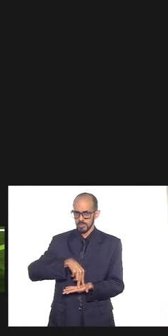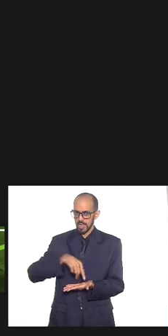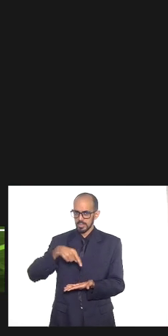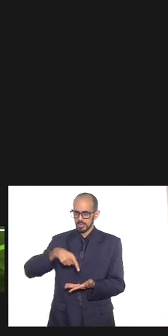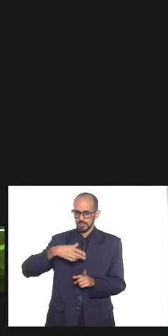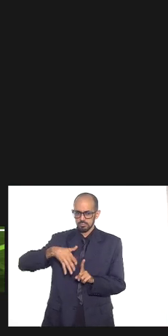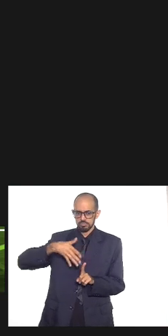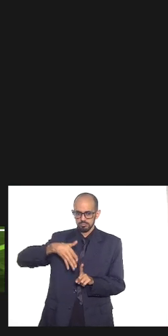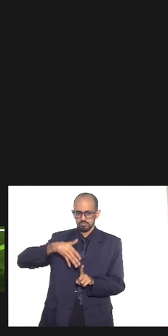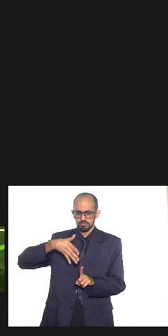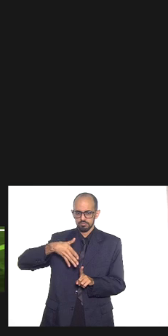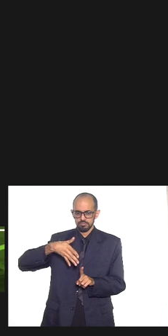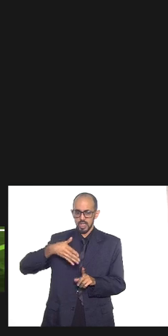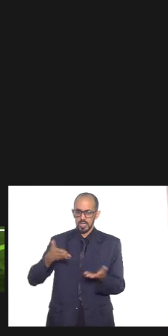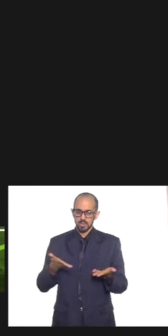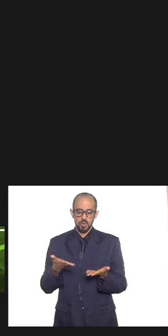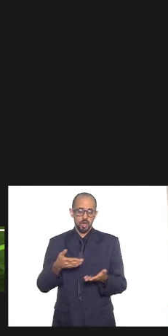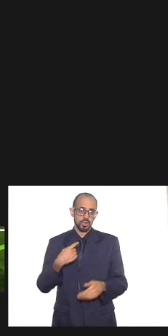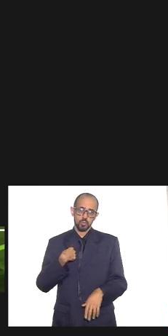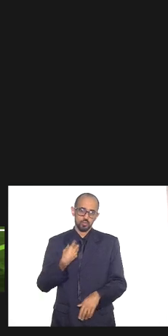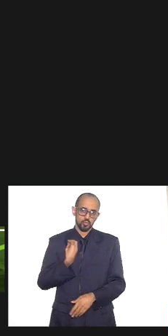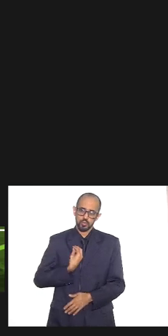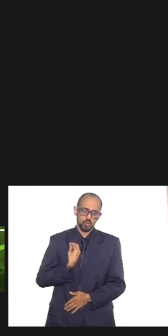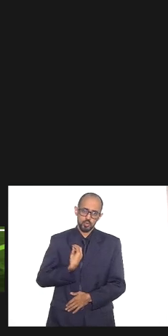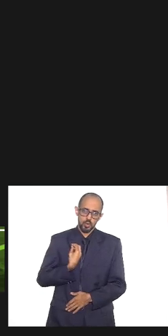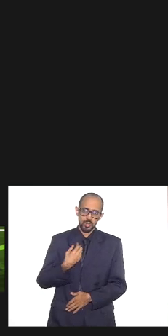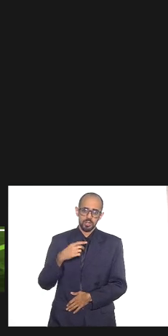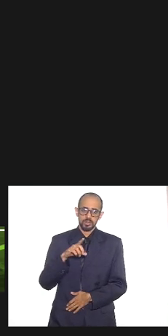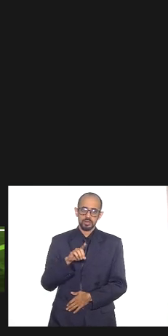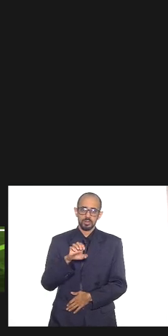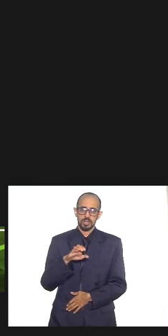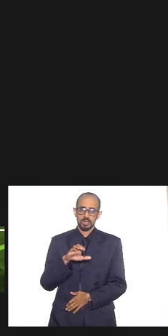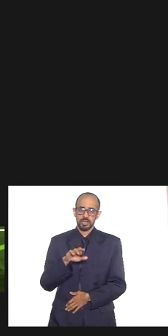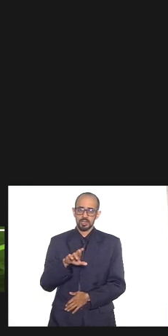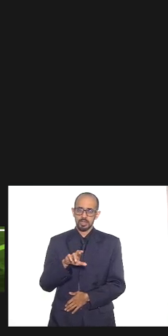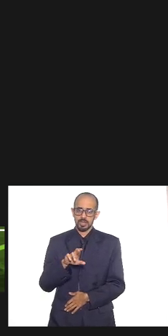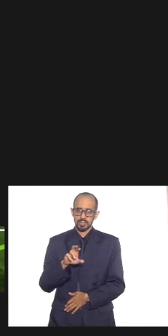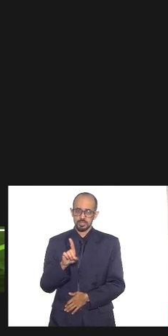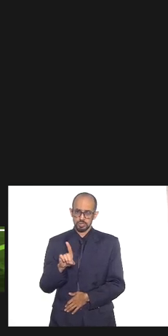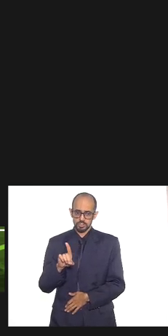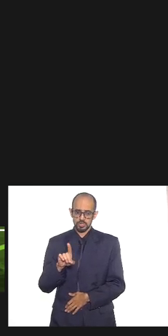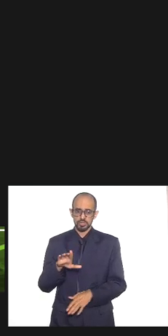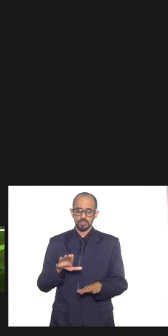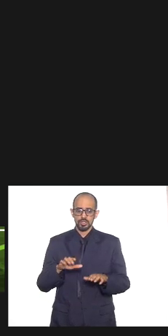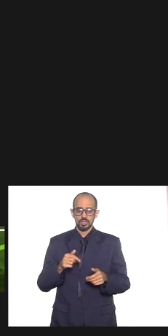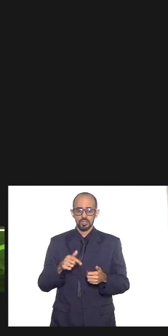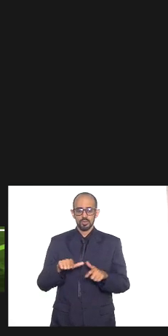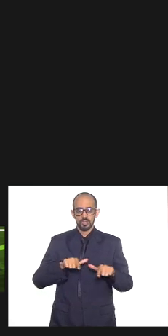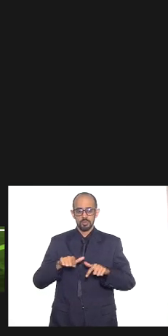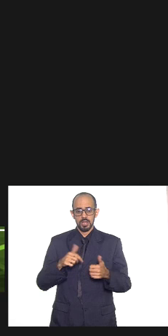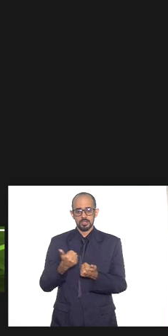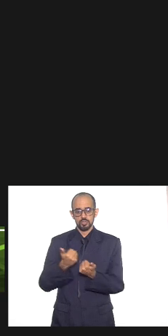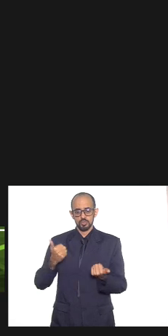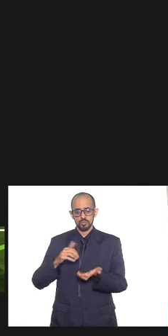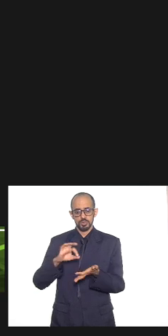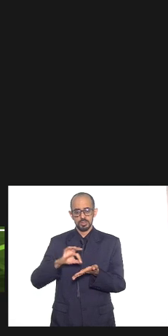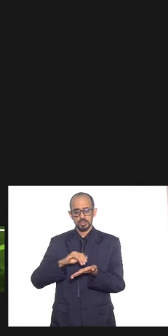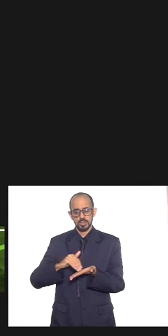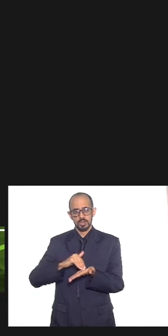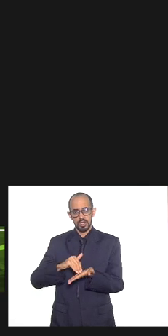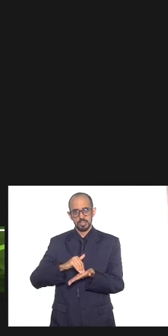mais estou ali na na decrade agora eu trabalho na na subsecretaria de planejamento e integração